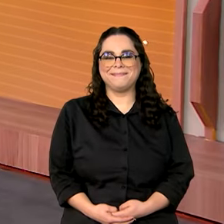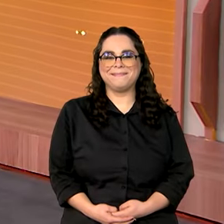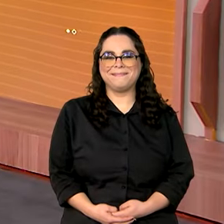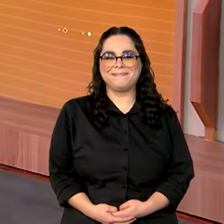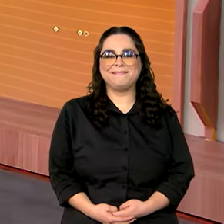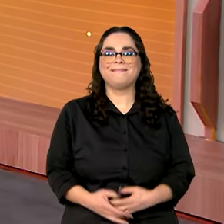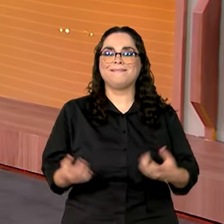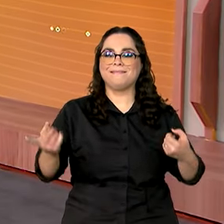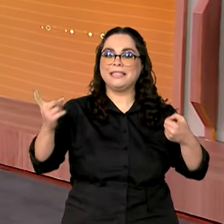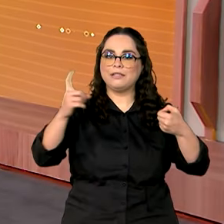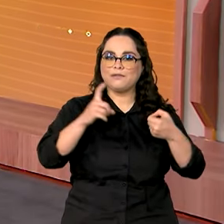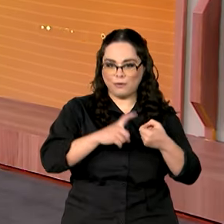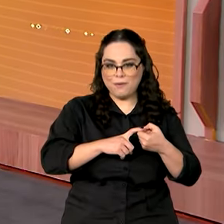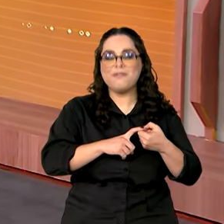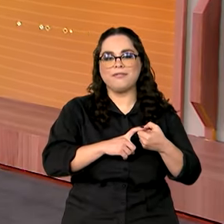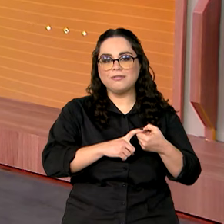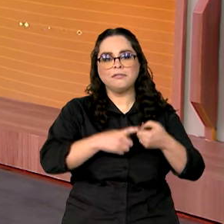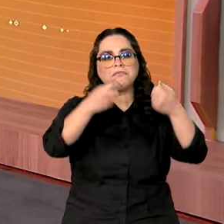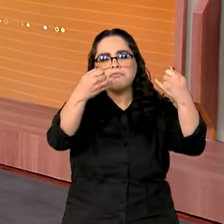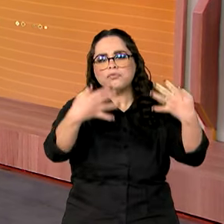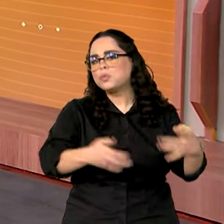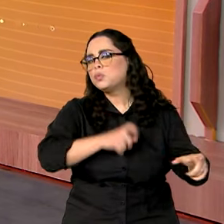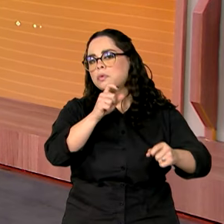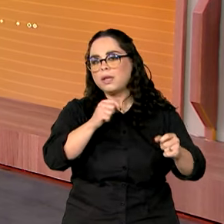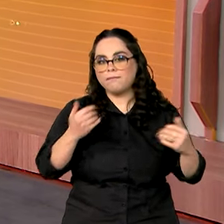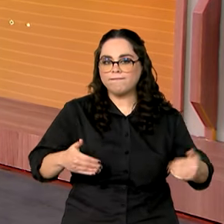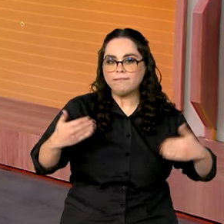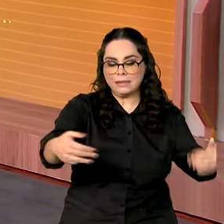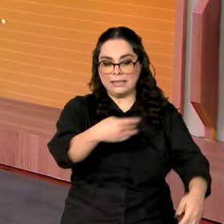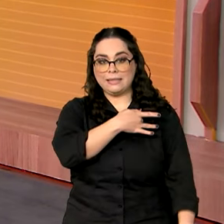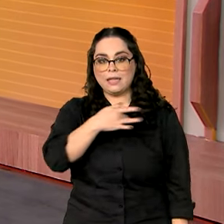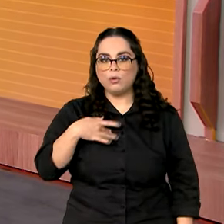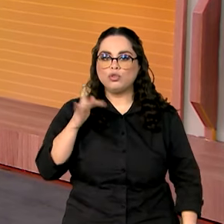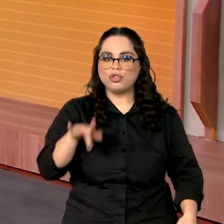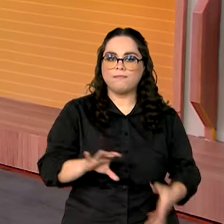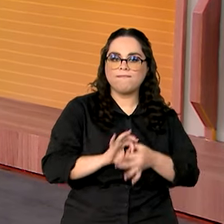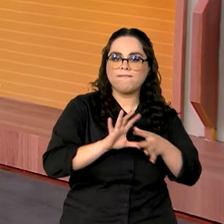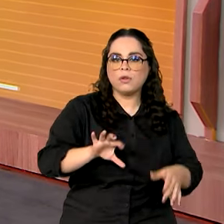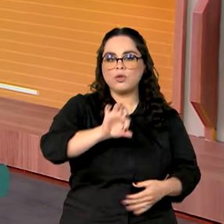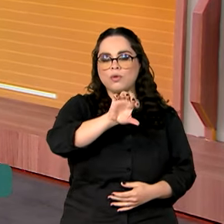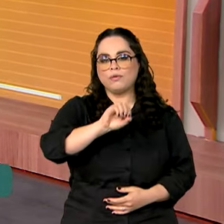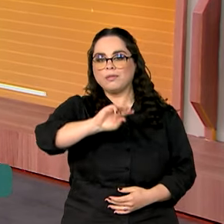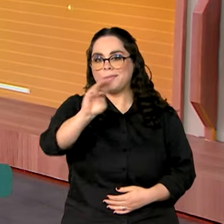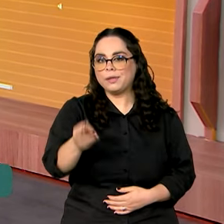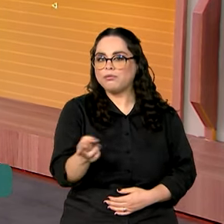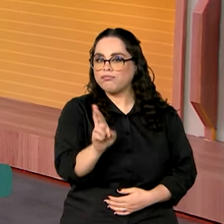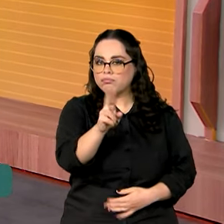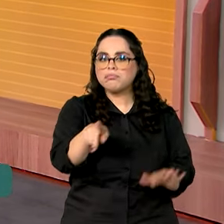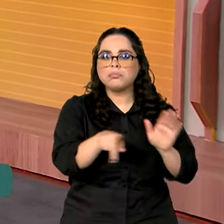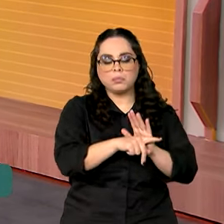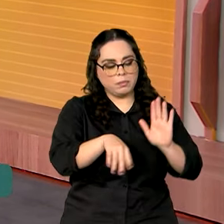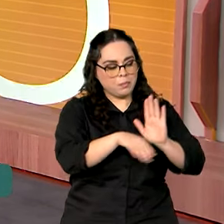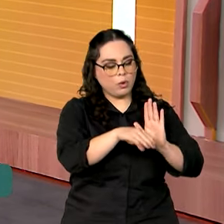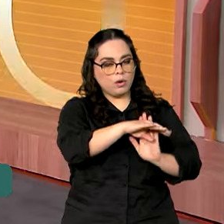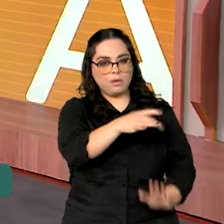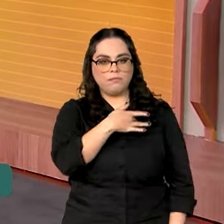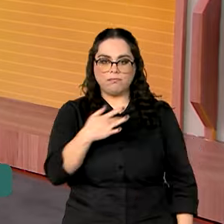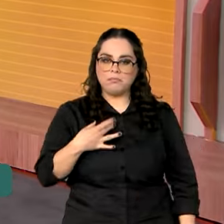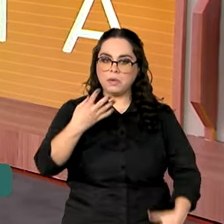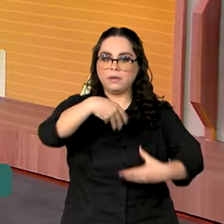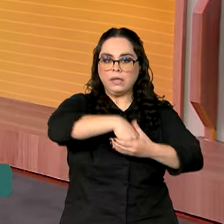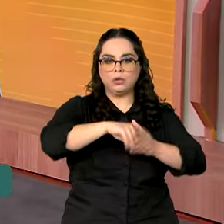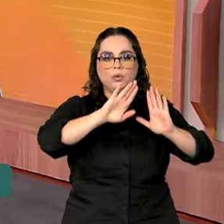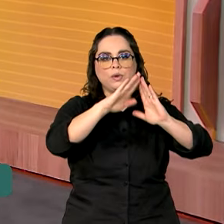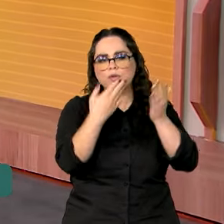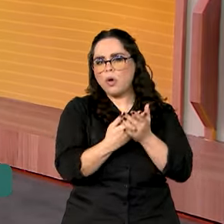Estamos de volta. E olha só, o Ministério da Saúde liberou mais de 90 milhões de reais do programa Saúde na Escola